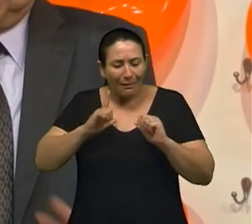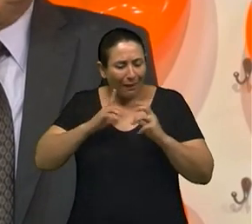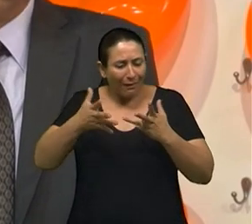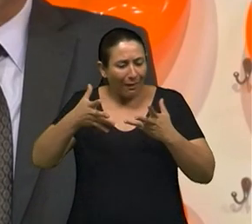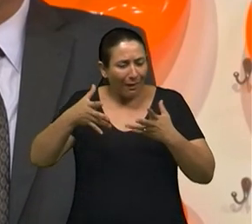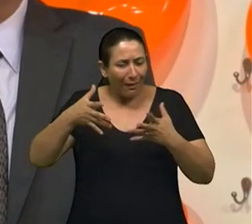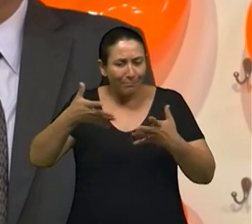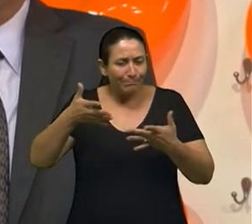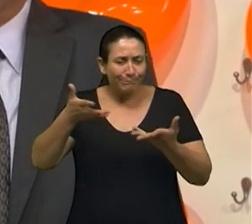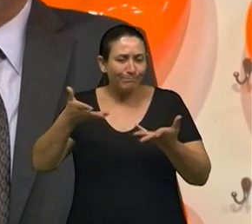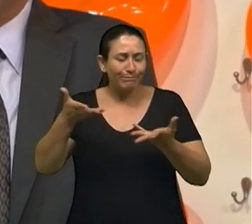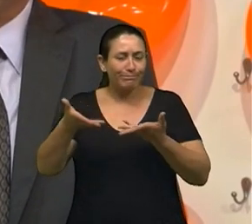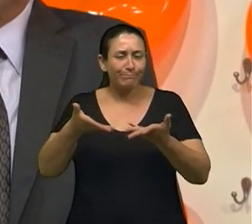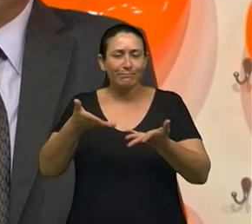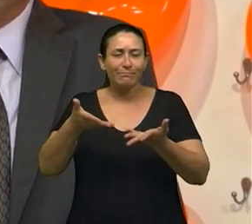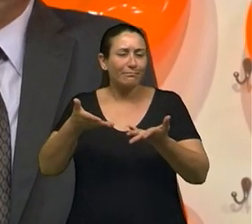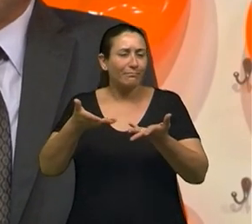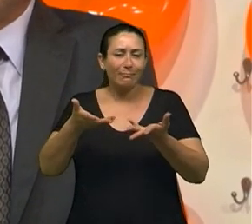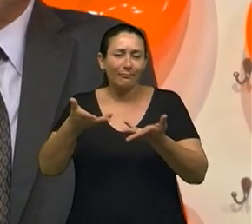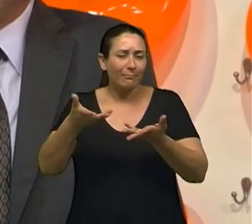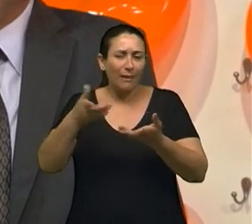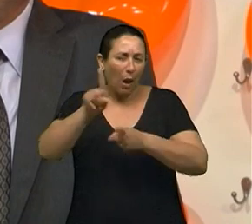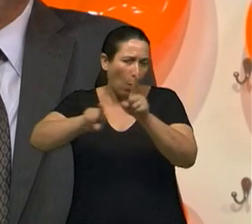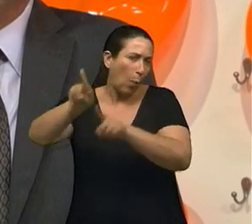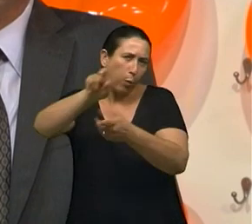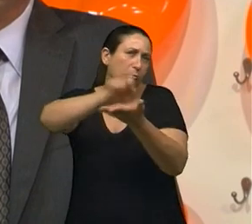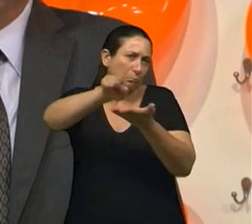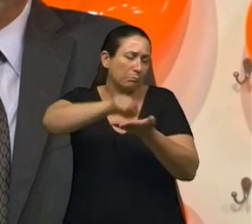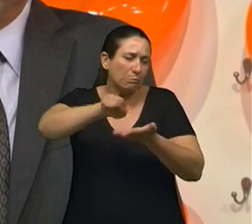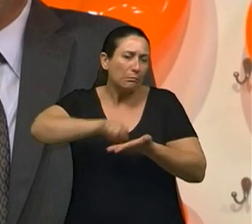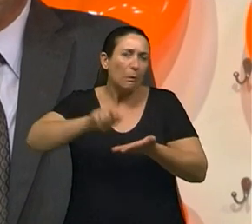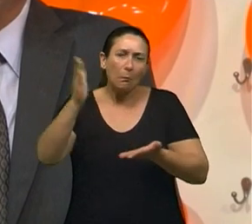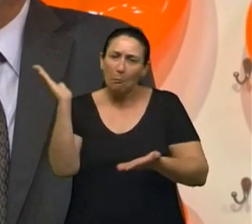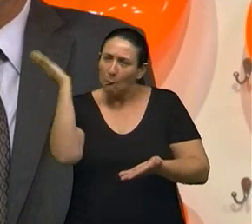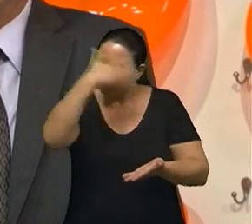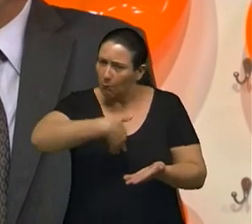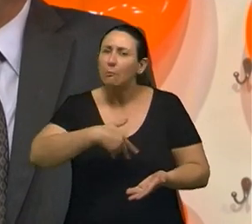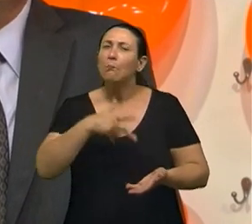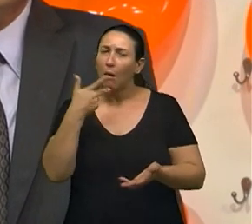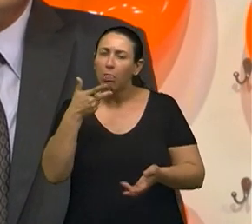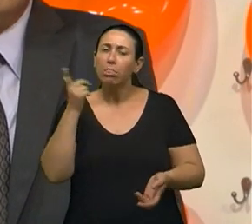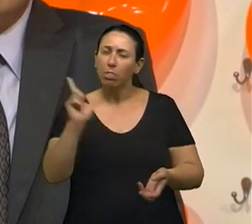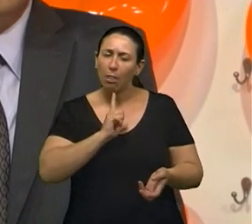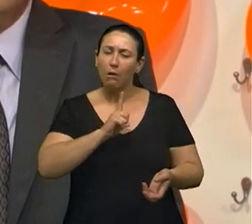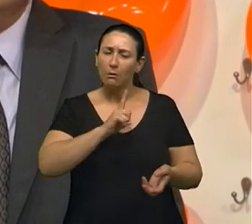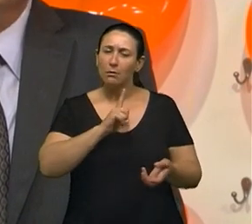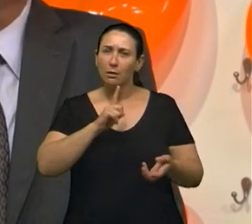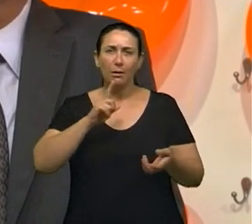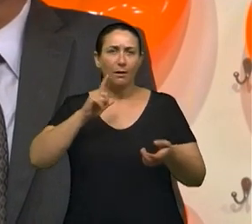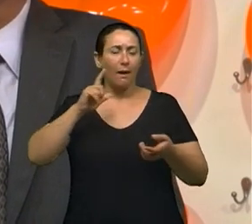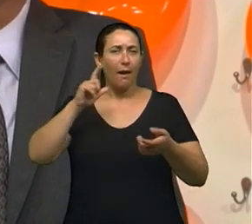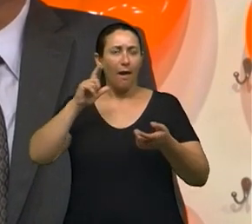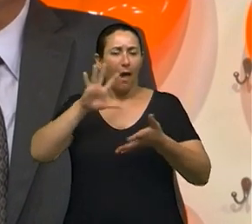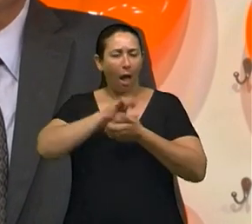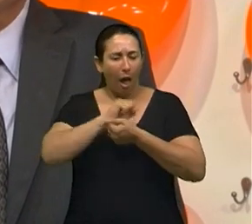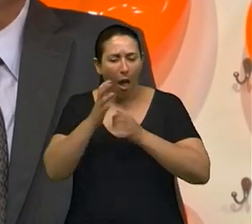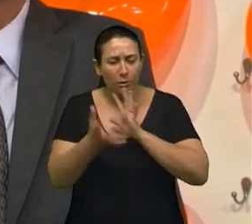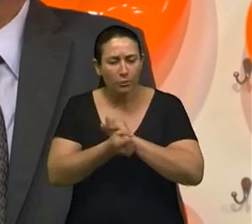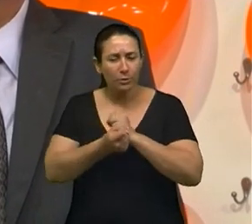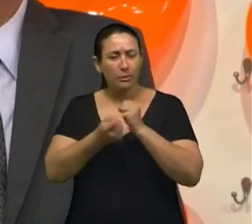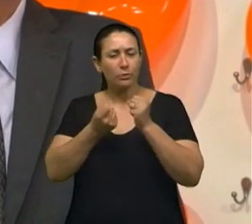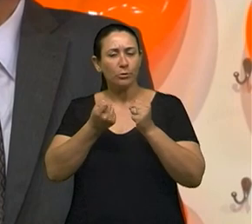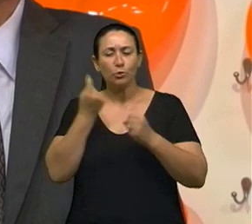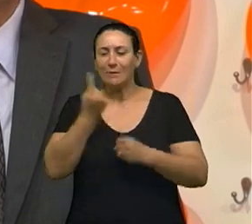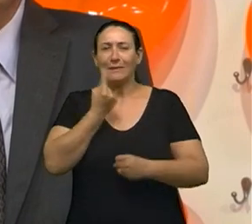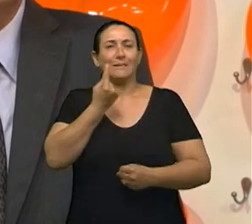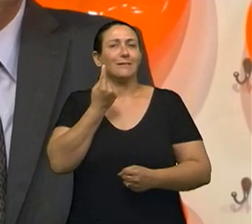escritores aí, que a arte, a vida sozinha não basta, tem que ter a